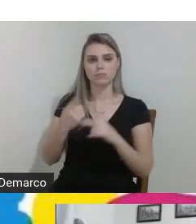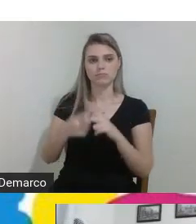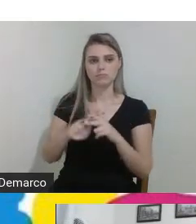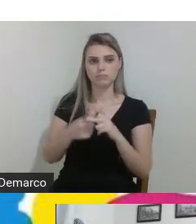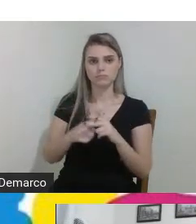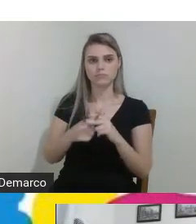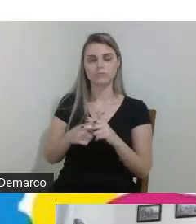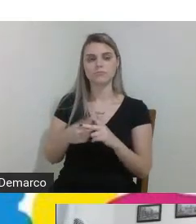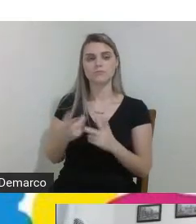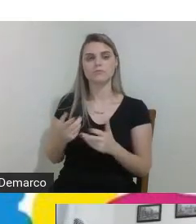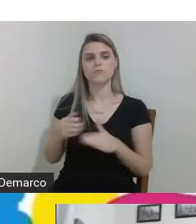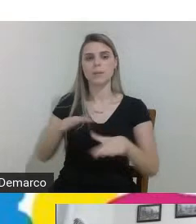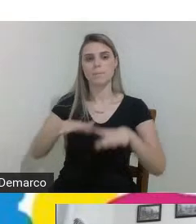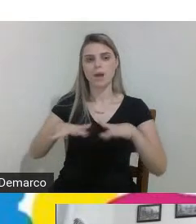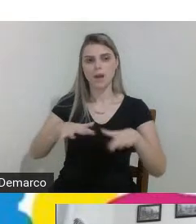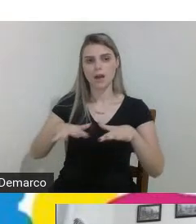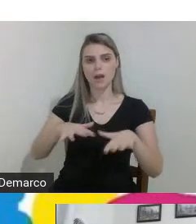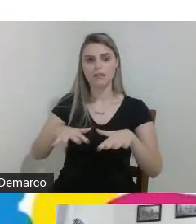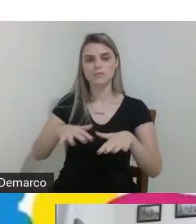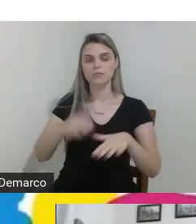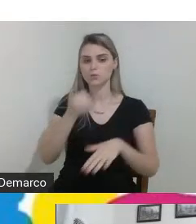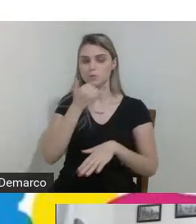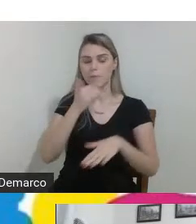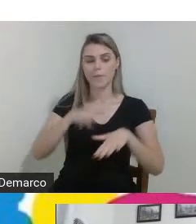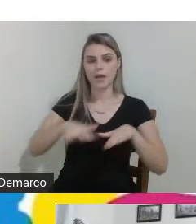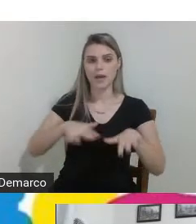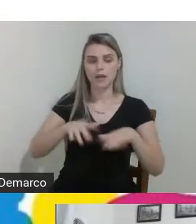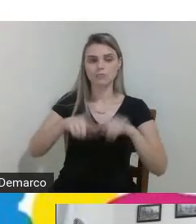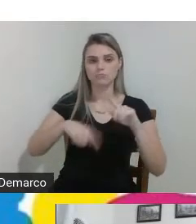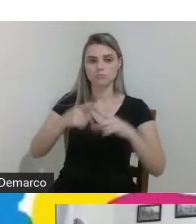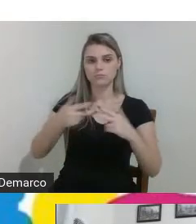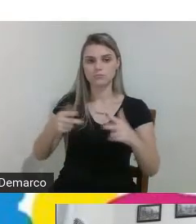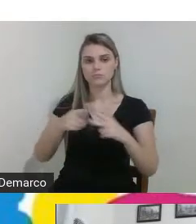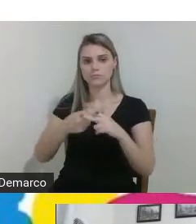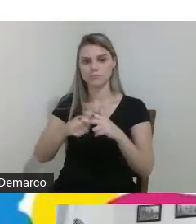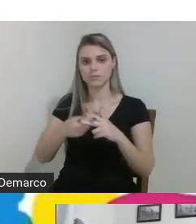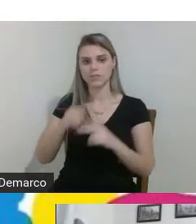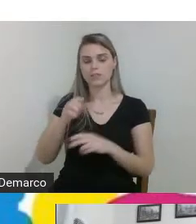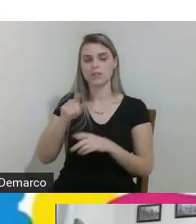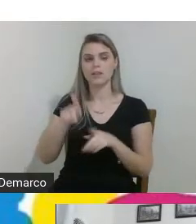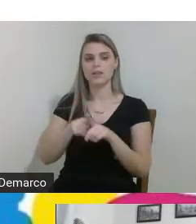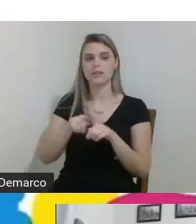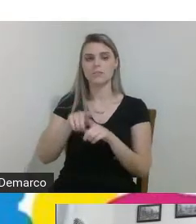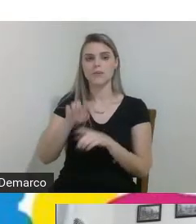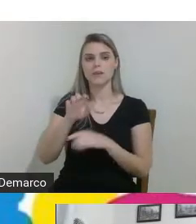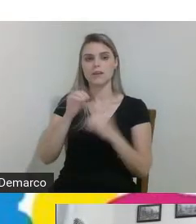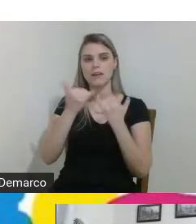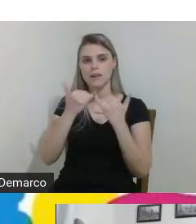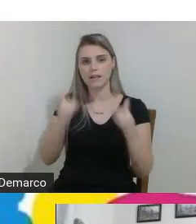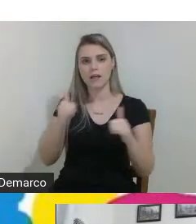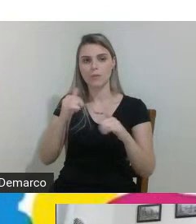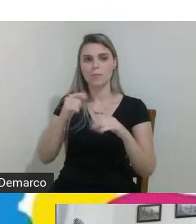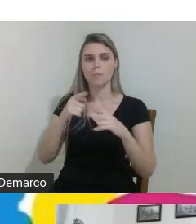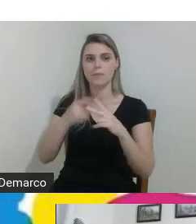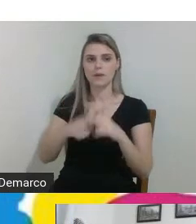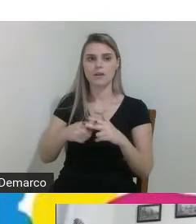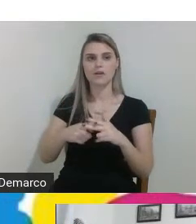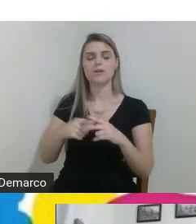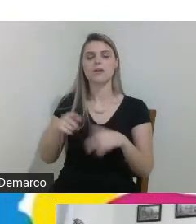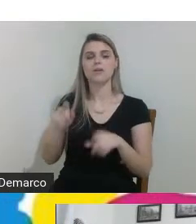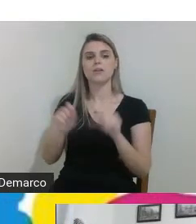máquinas e equipamentos mecânicos e eletromecânicos conforme as normas técnicas